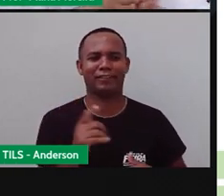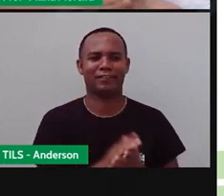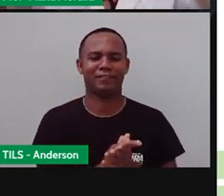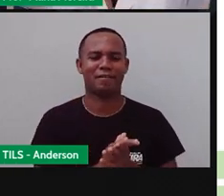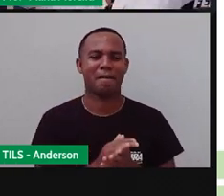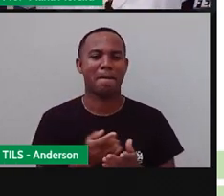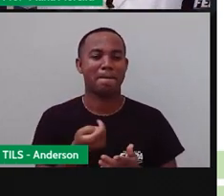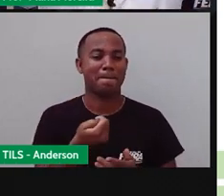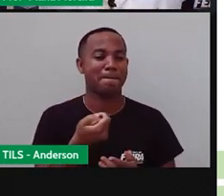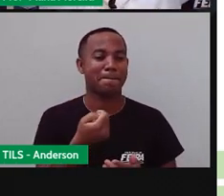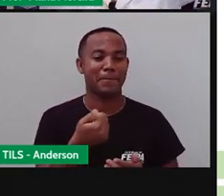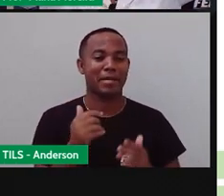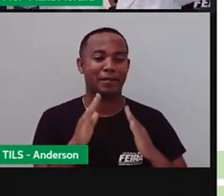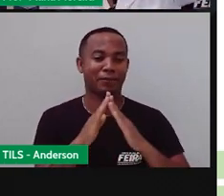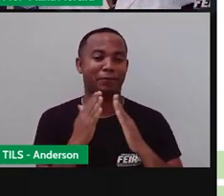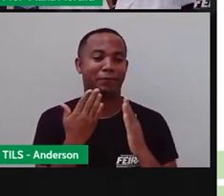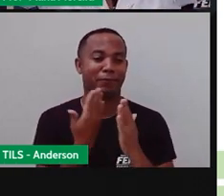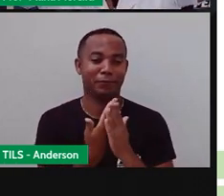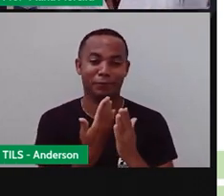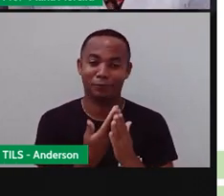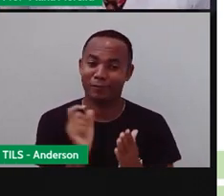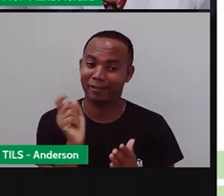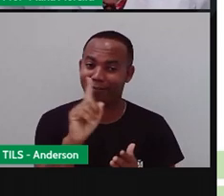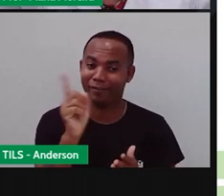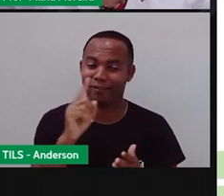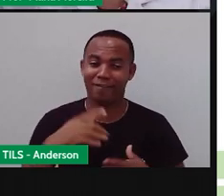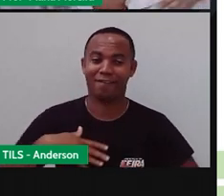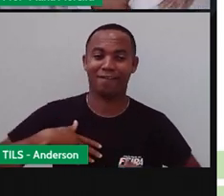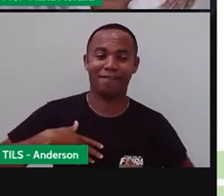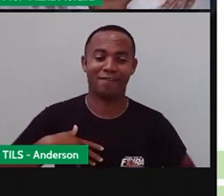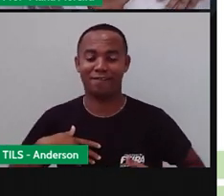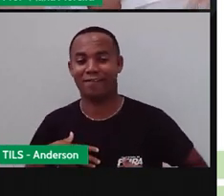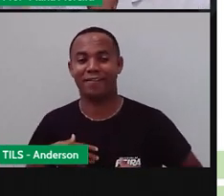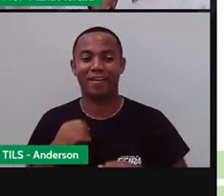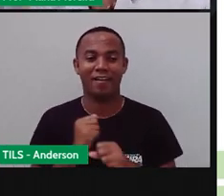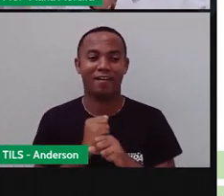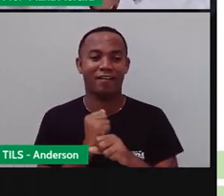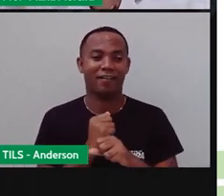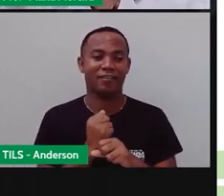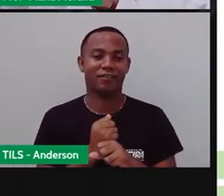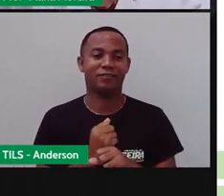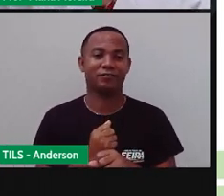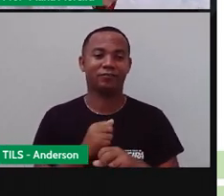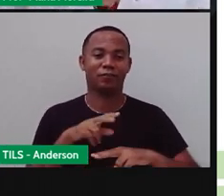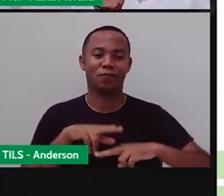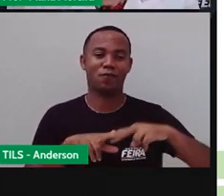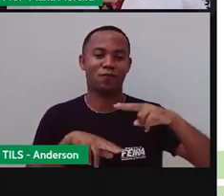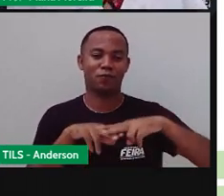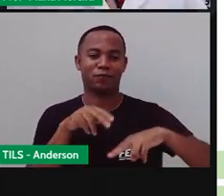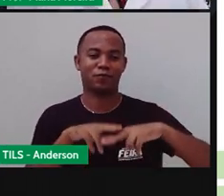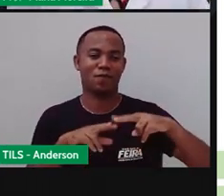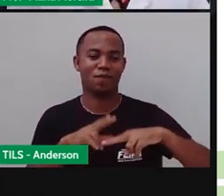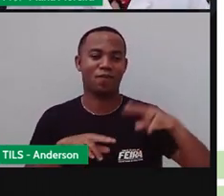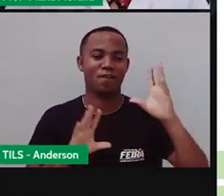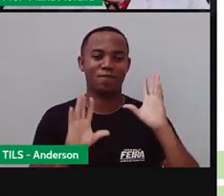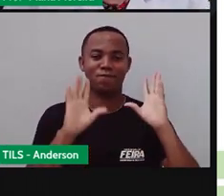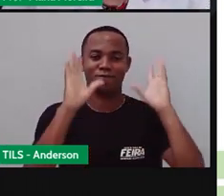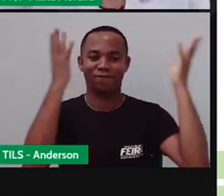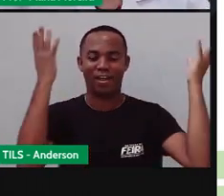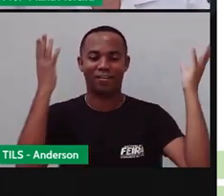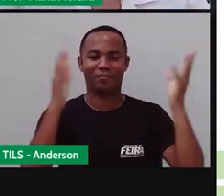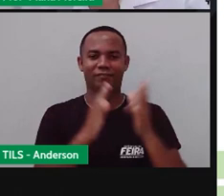chegando, meu, api, Maria, a melhor época do ano, época pra Maria apaixonada. São João, festa junina,